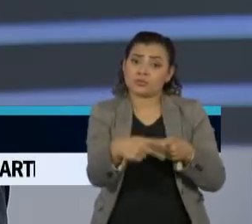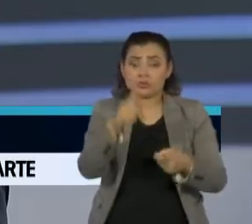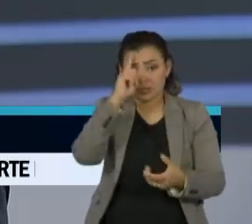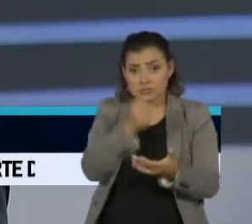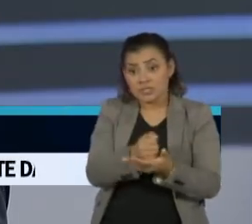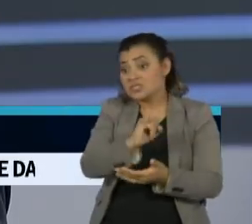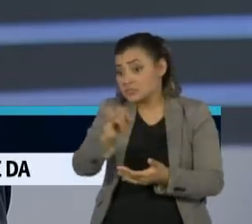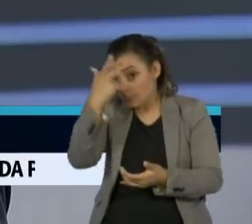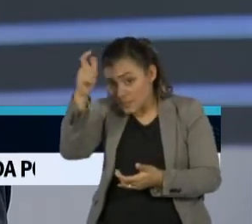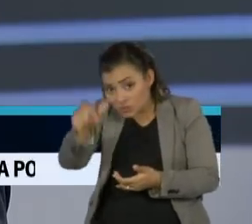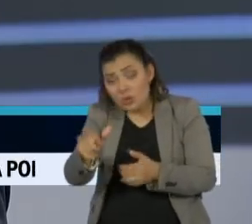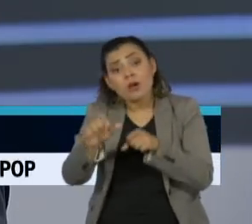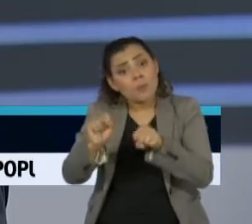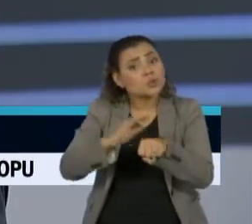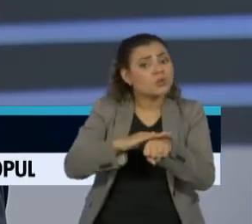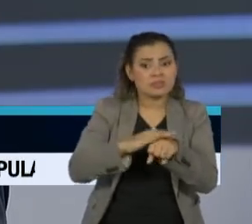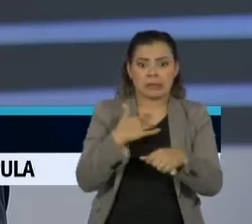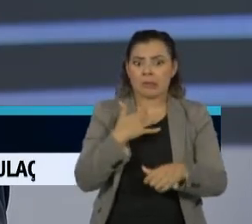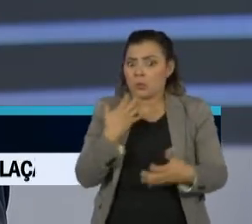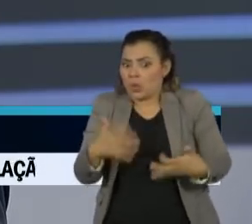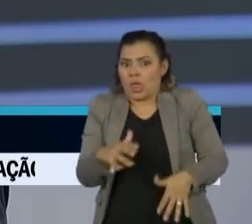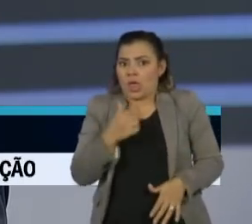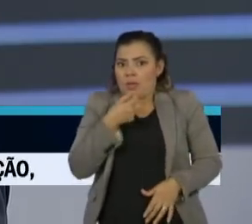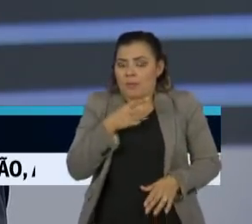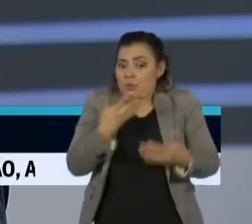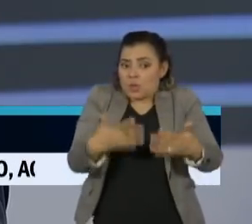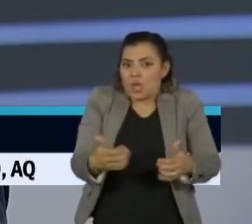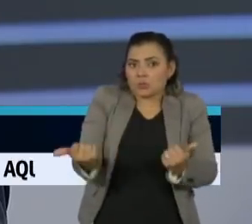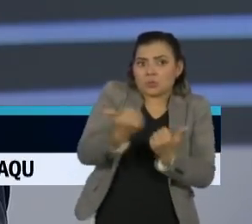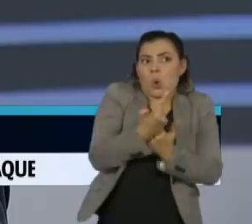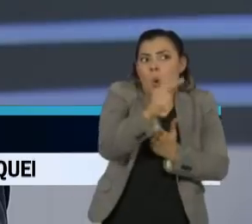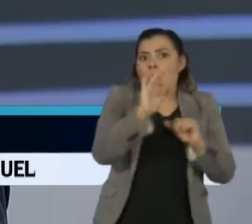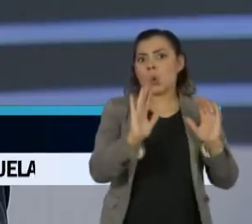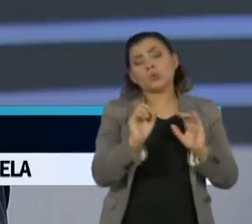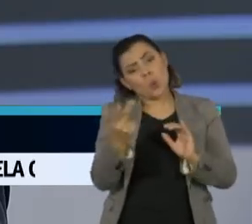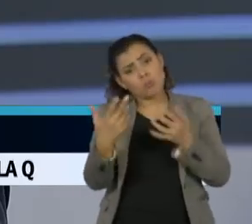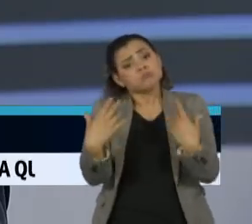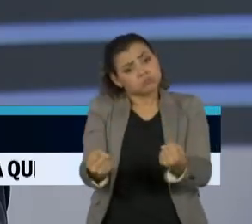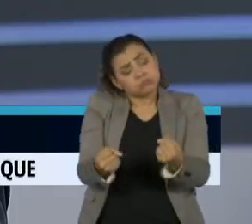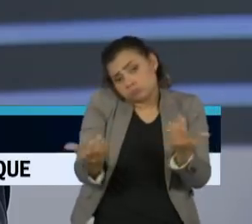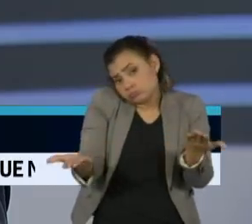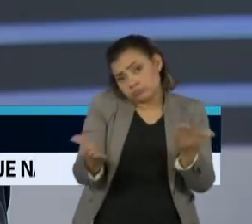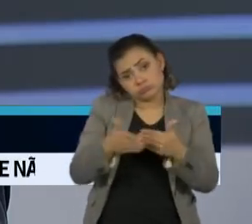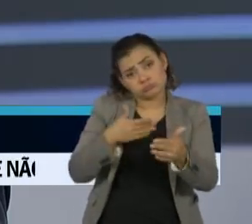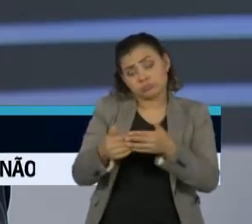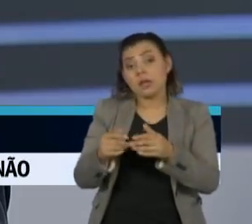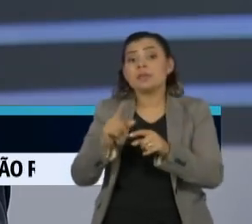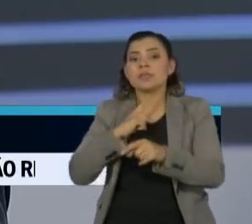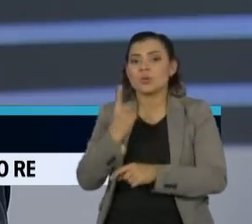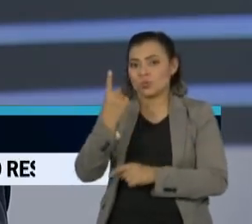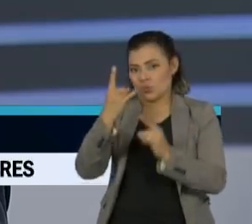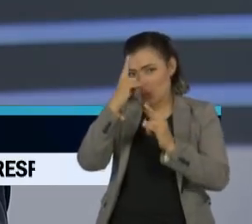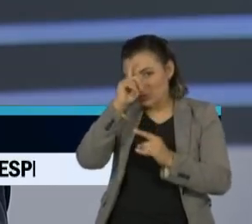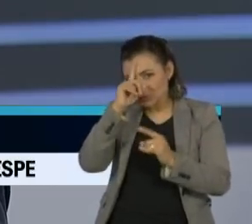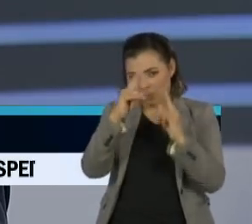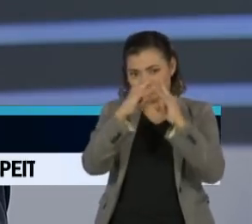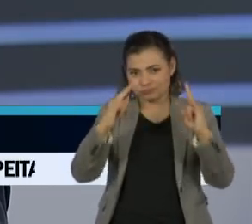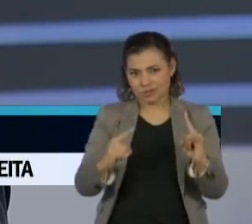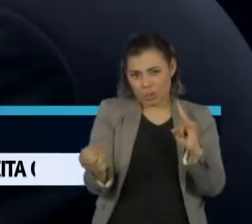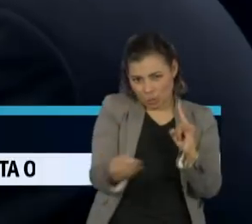às vezes, o paciente pode conversar com o médico dele. Aqui mesmo em São Paulo, num hospital de campanha que eu visitei,